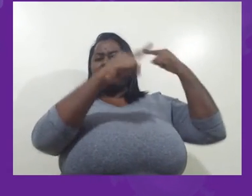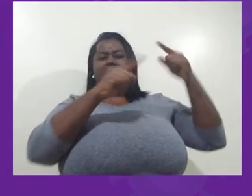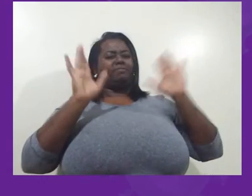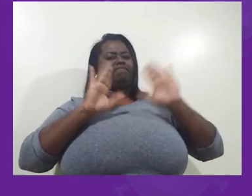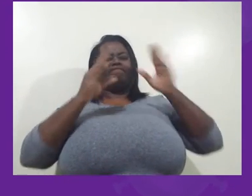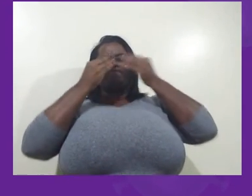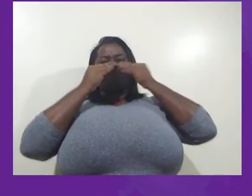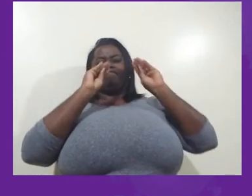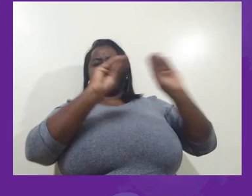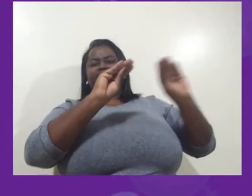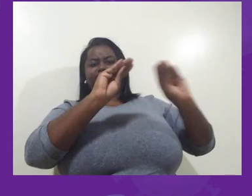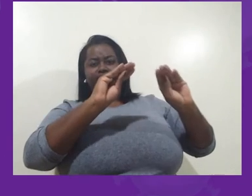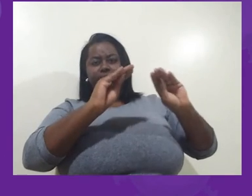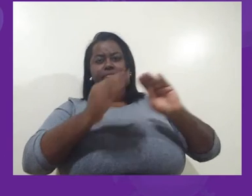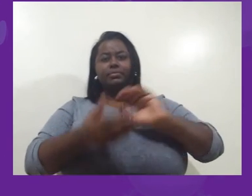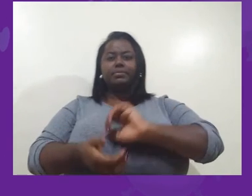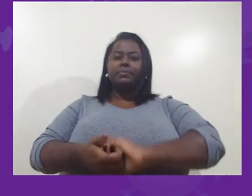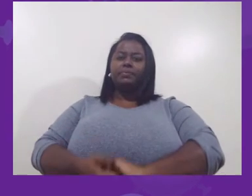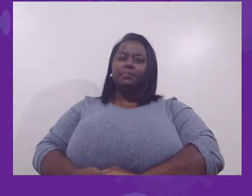Obrigado.